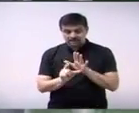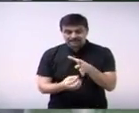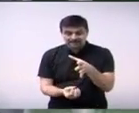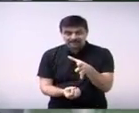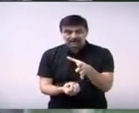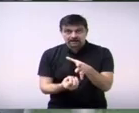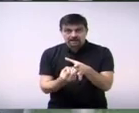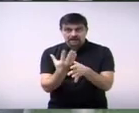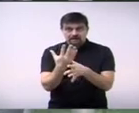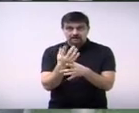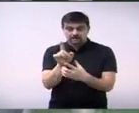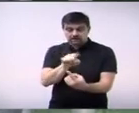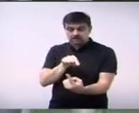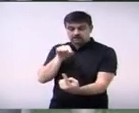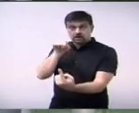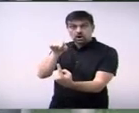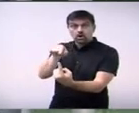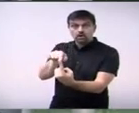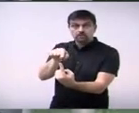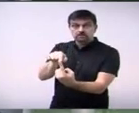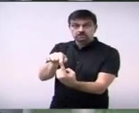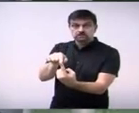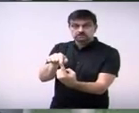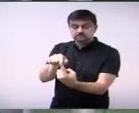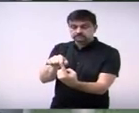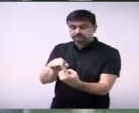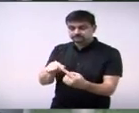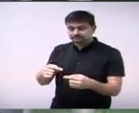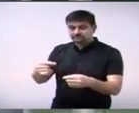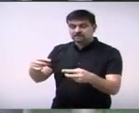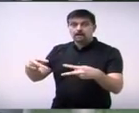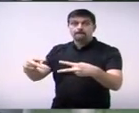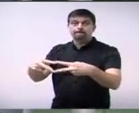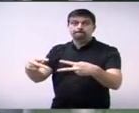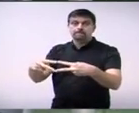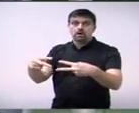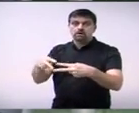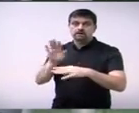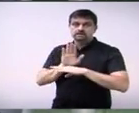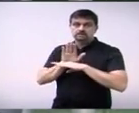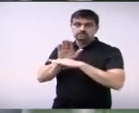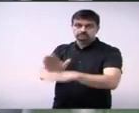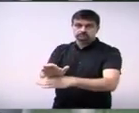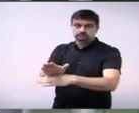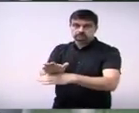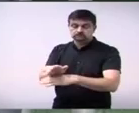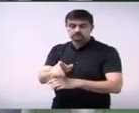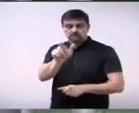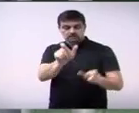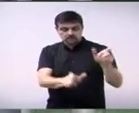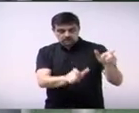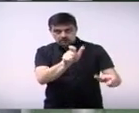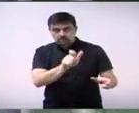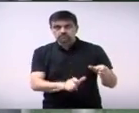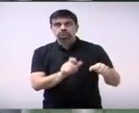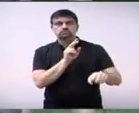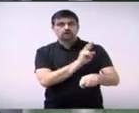de frente ao meu trabalho é legislar para a cidade. E, lógico, protegendo individualmente